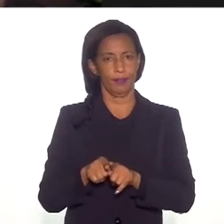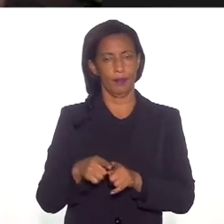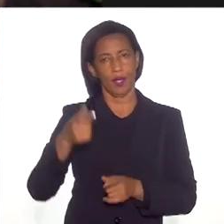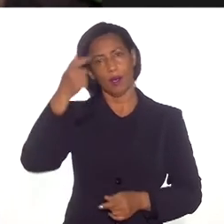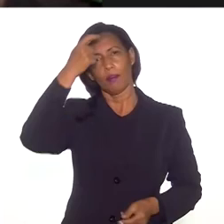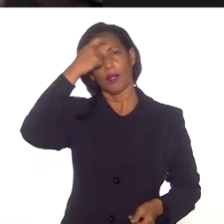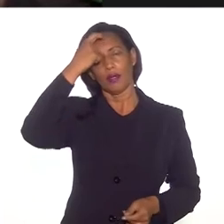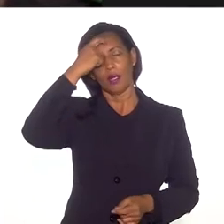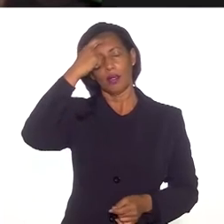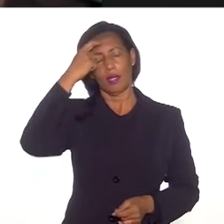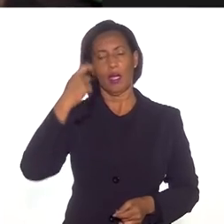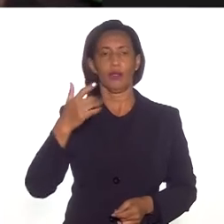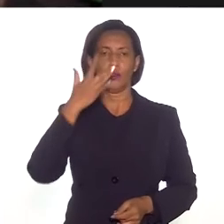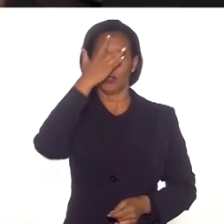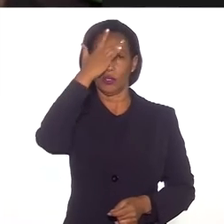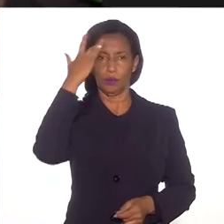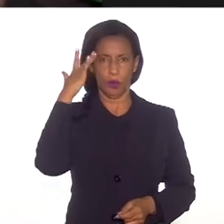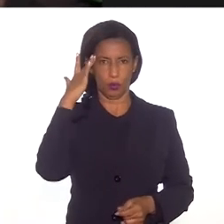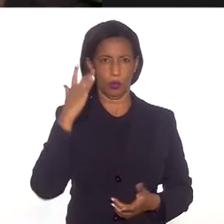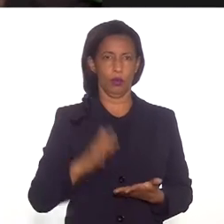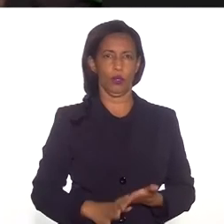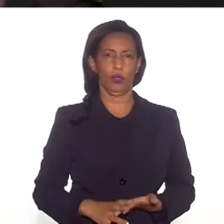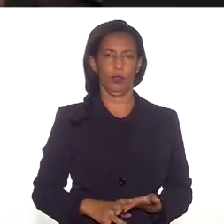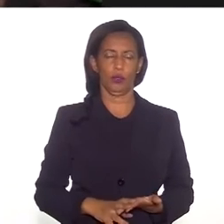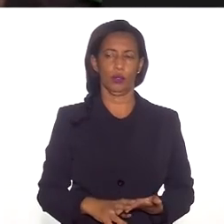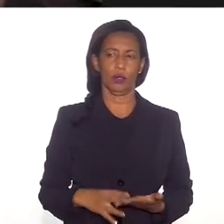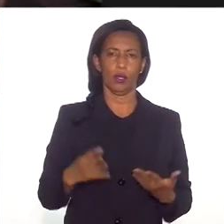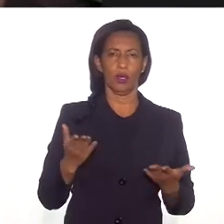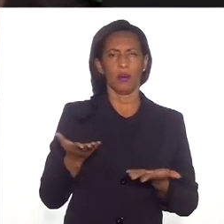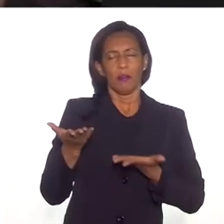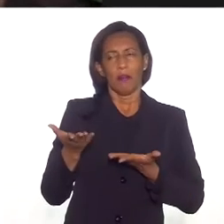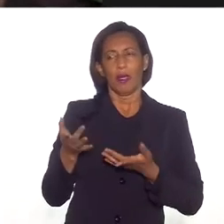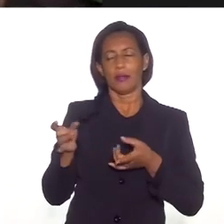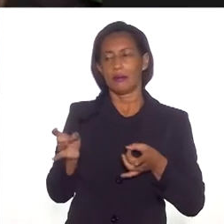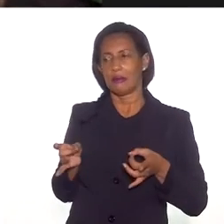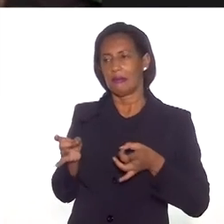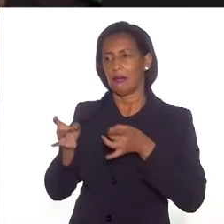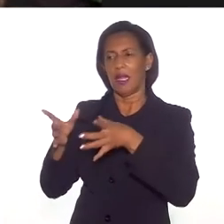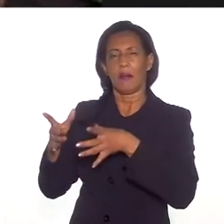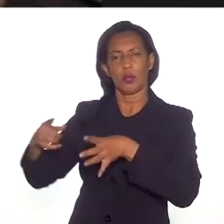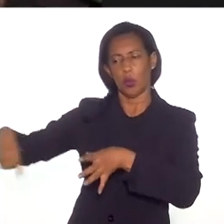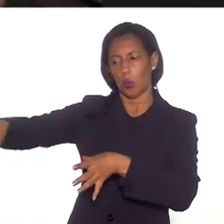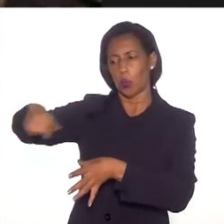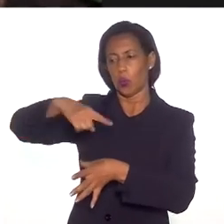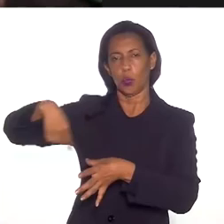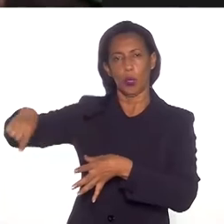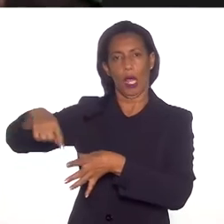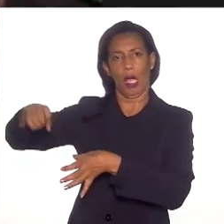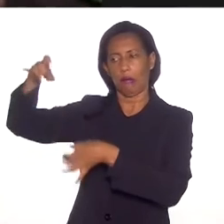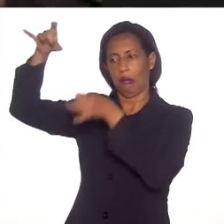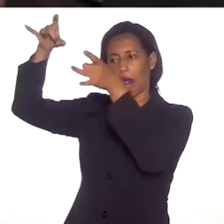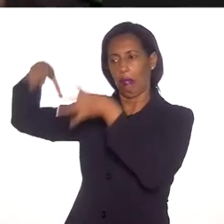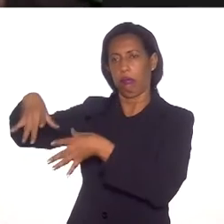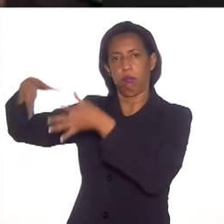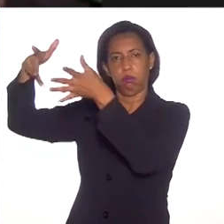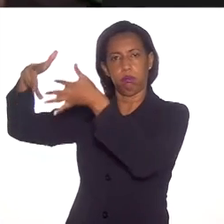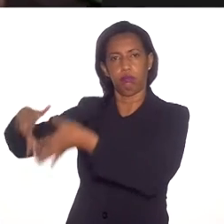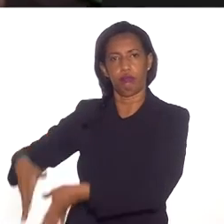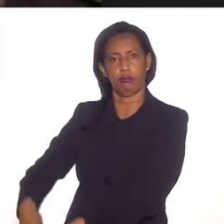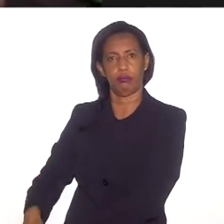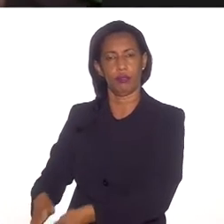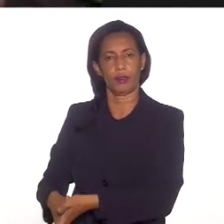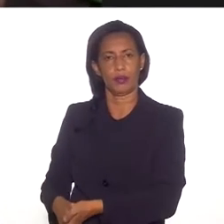a mentalidade das pessoas, jogando as pessoas para um buraco negro, usando